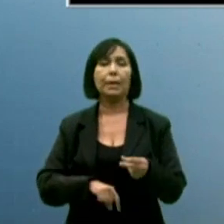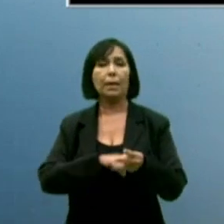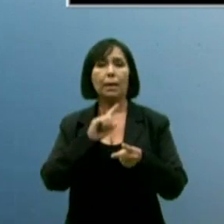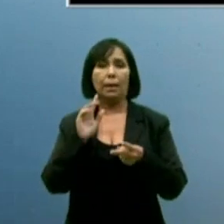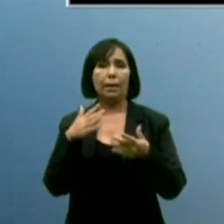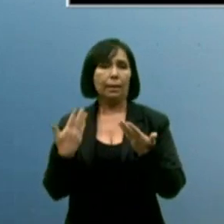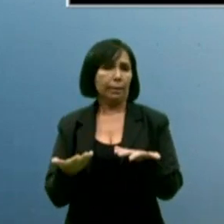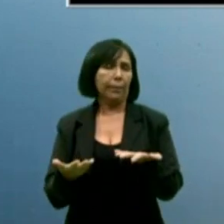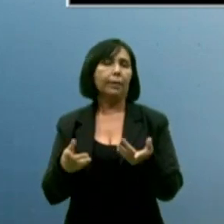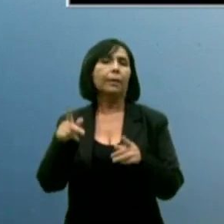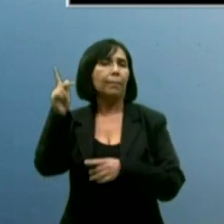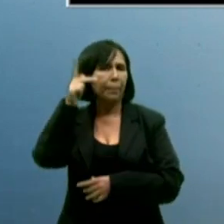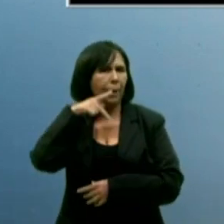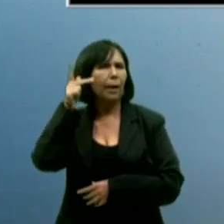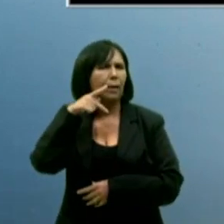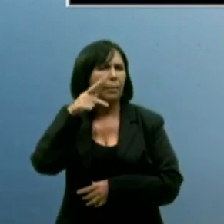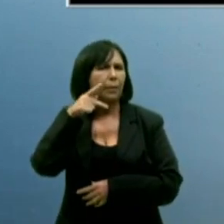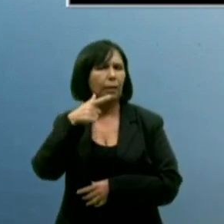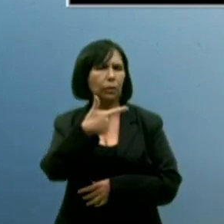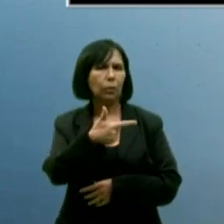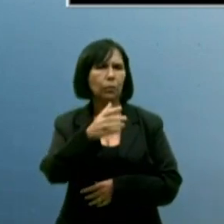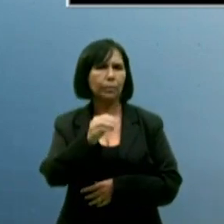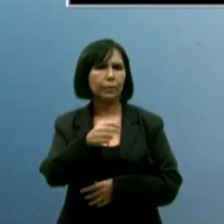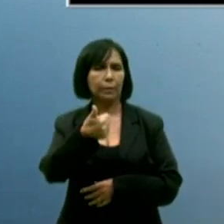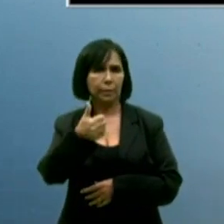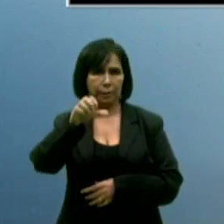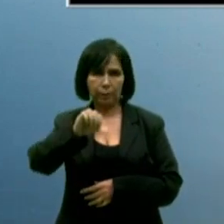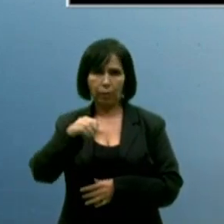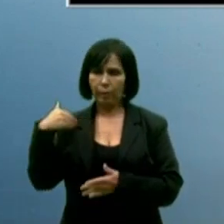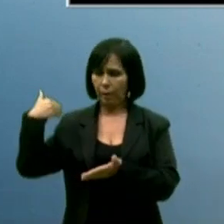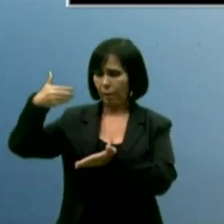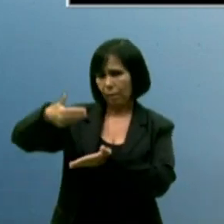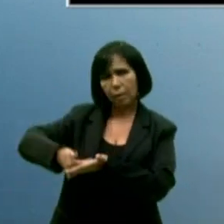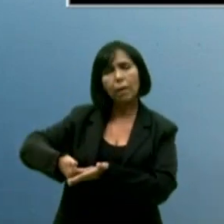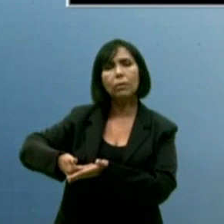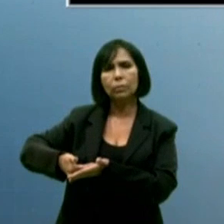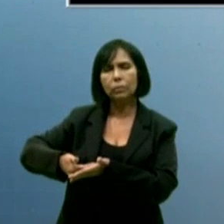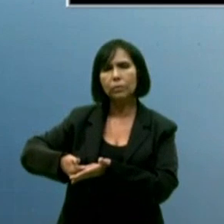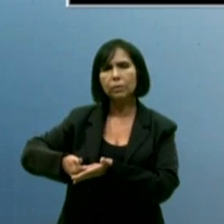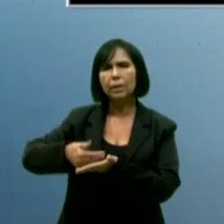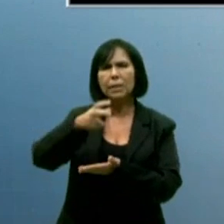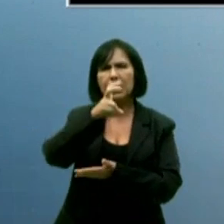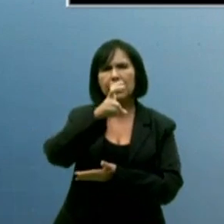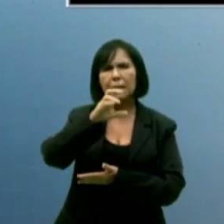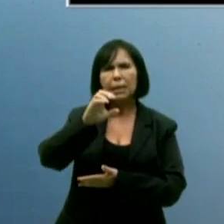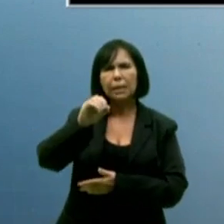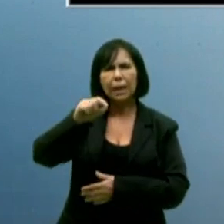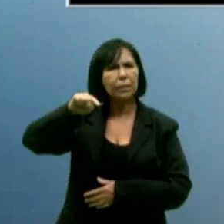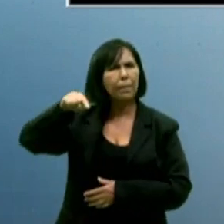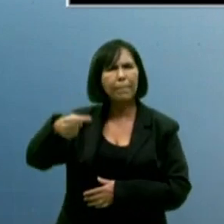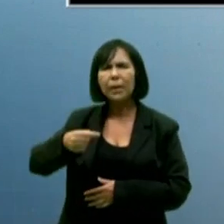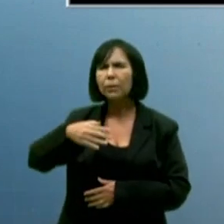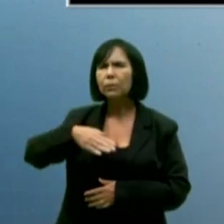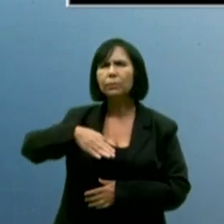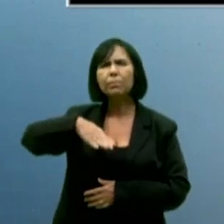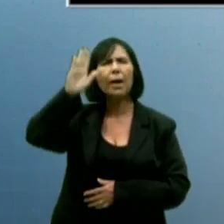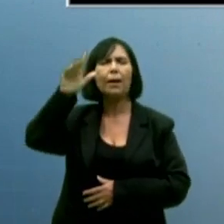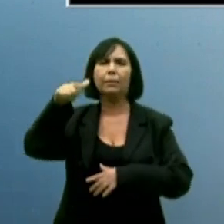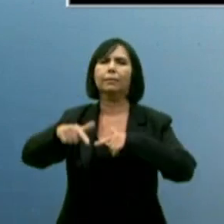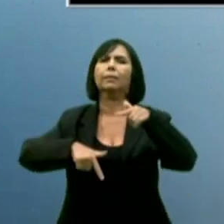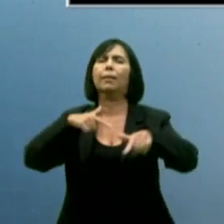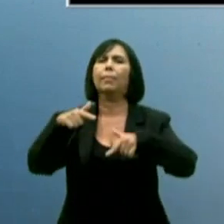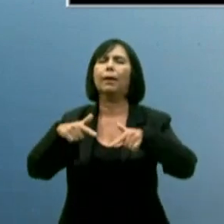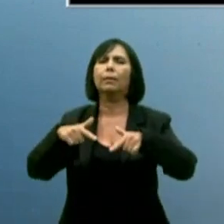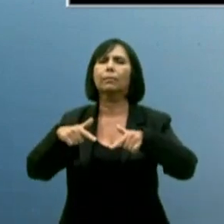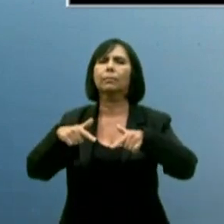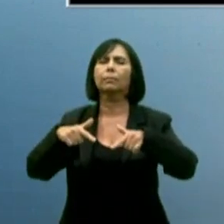a Paraíba gerou, de 2019 até hoje, mais de 500 mil empregos. Isso é mais de meio milhão